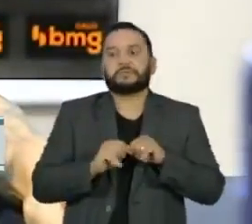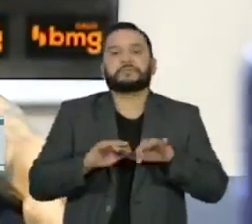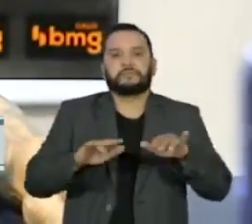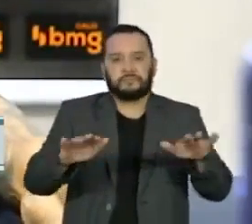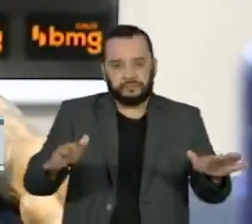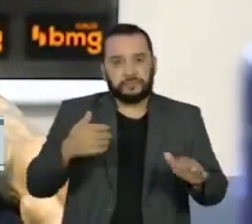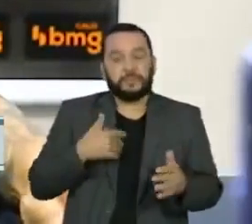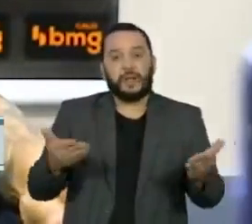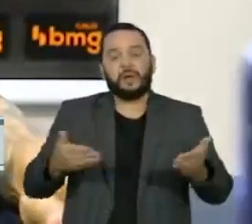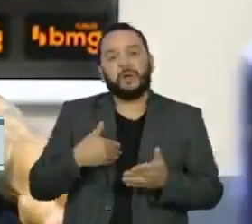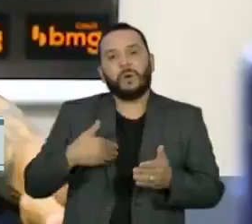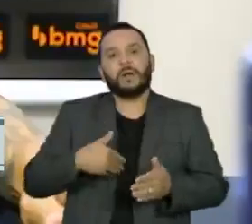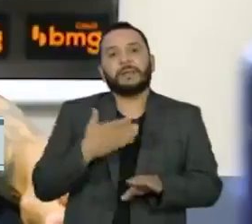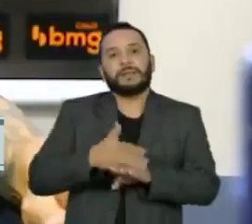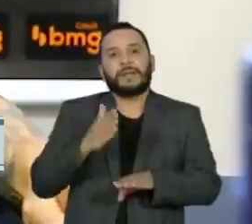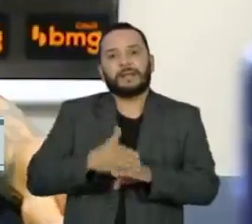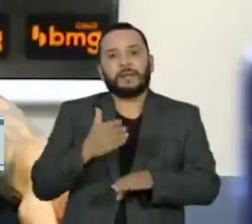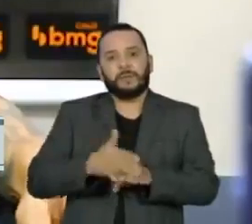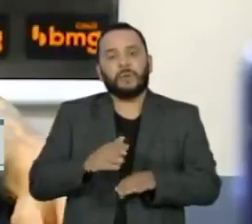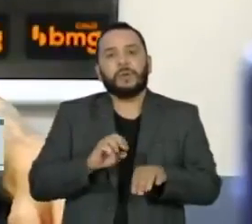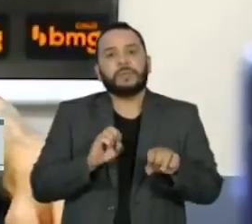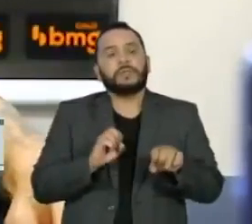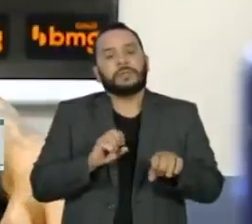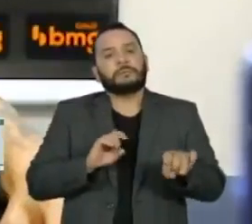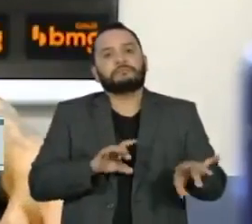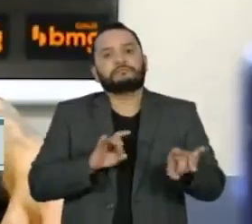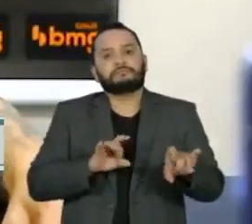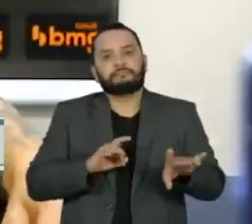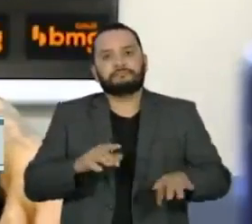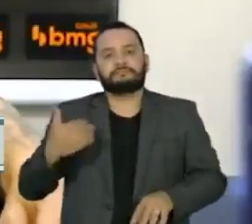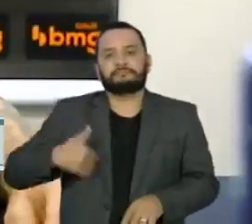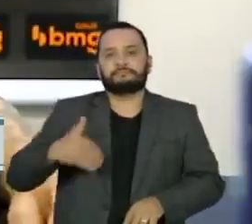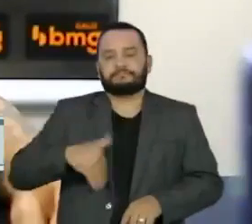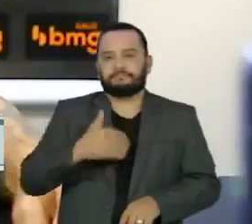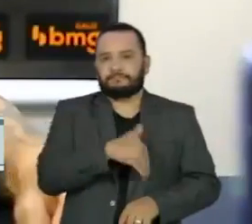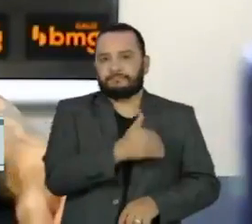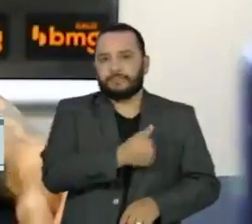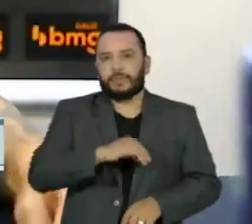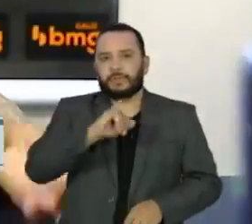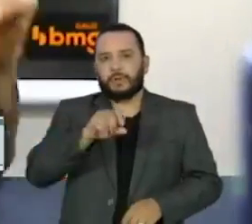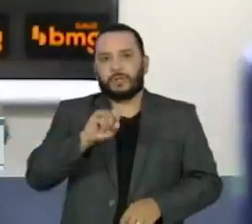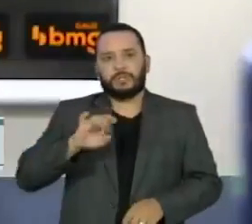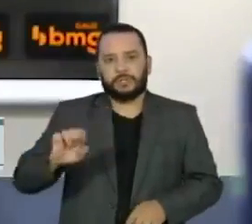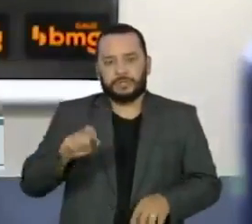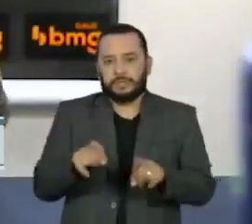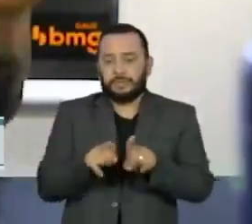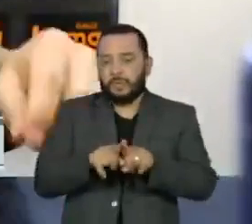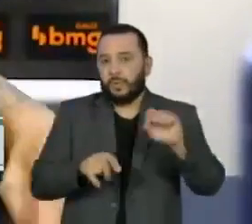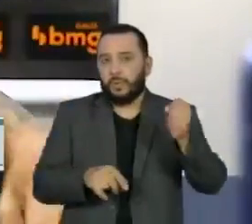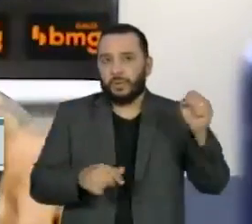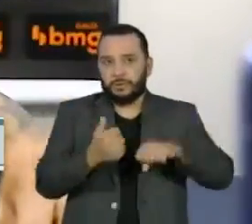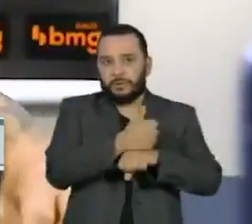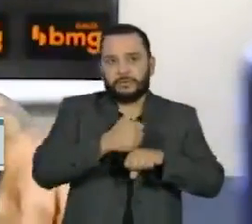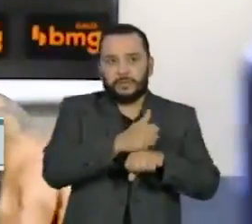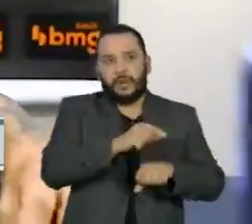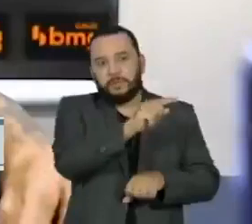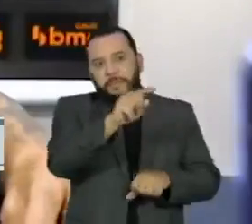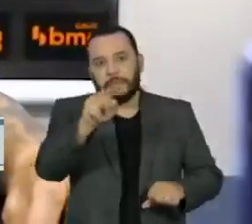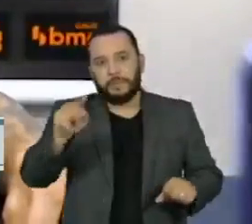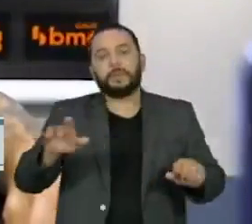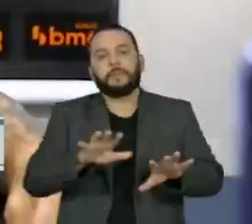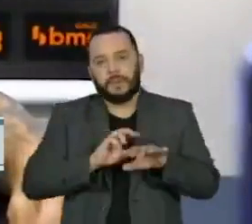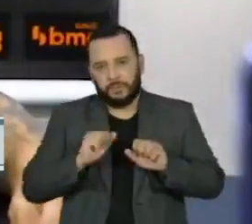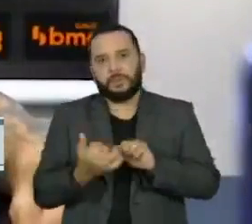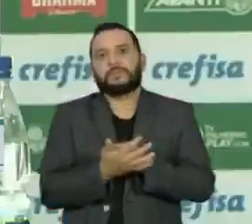A mais nova vítima é o técnico do Atlético Mineiro, Jorge Sampaoli. Além dele, mais oito profissionais, entre atletas e comissão técnica,